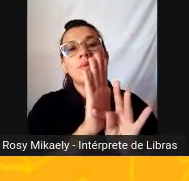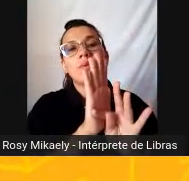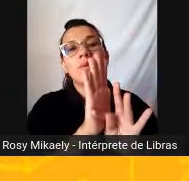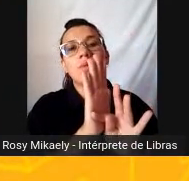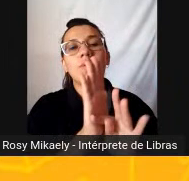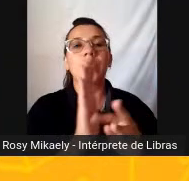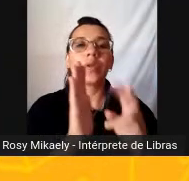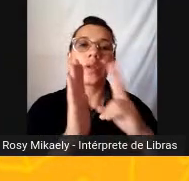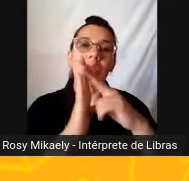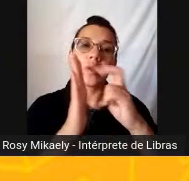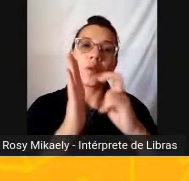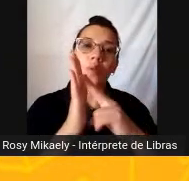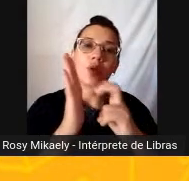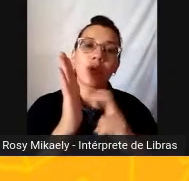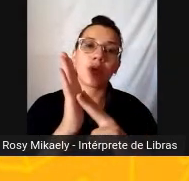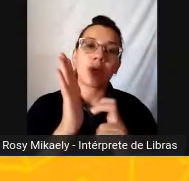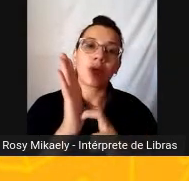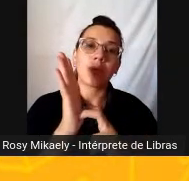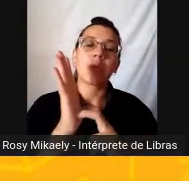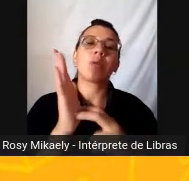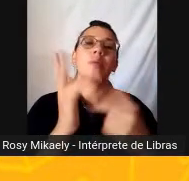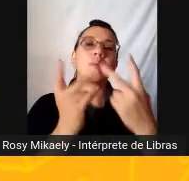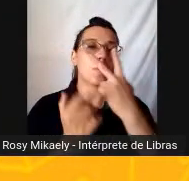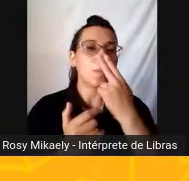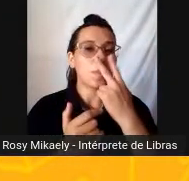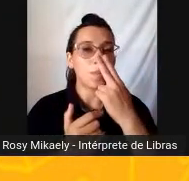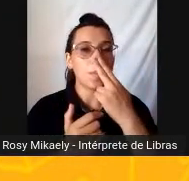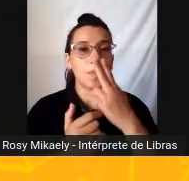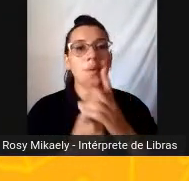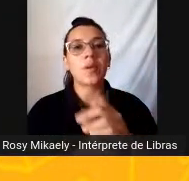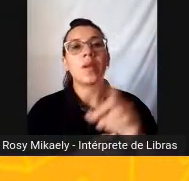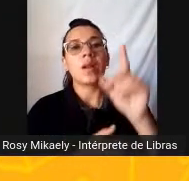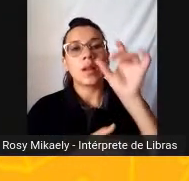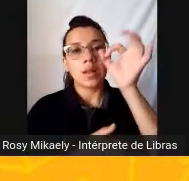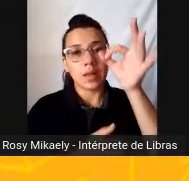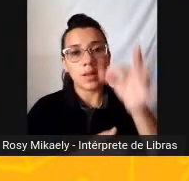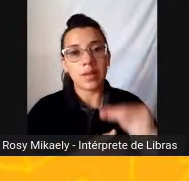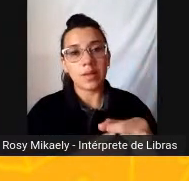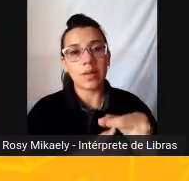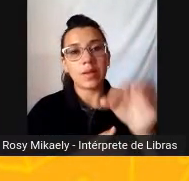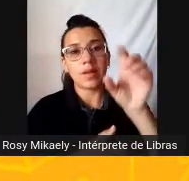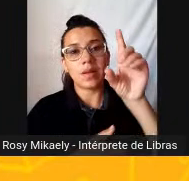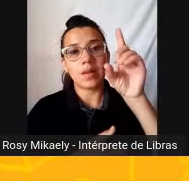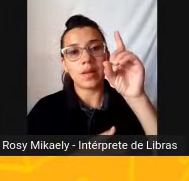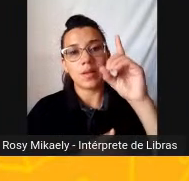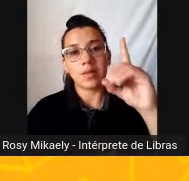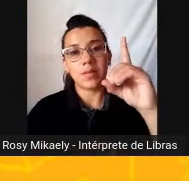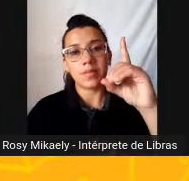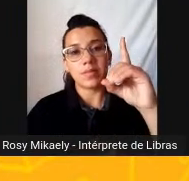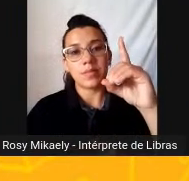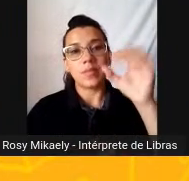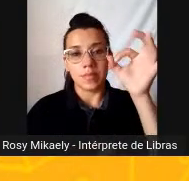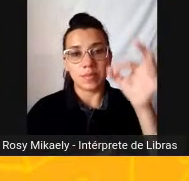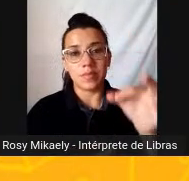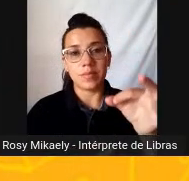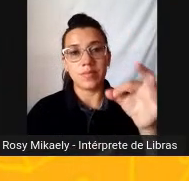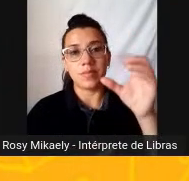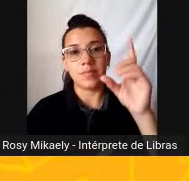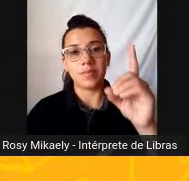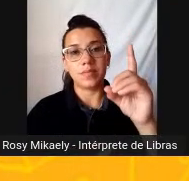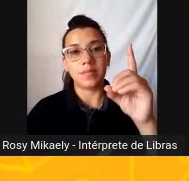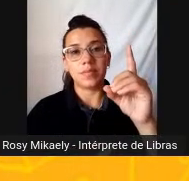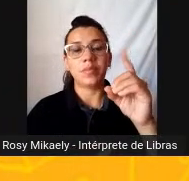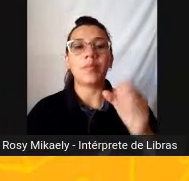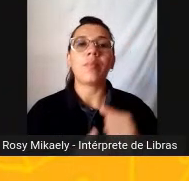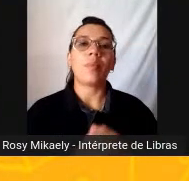Então não tem como Deixar de ser A letra D É a letra D Mas vamos para A letra E Só para a gente terminar Porque no